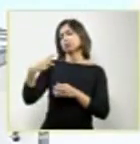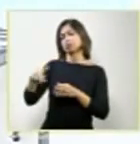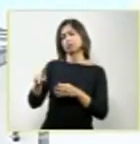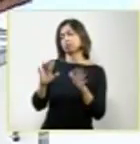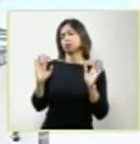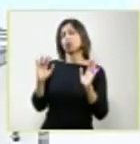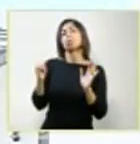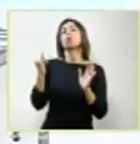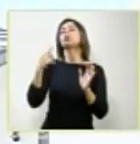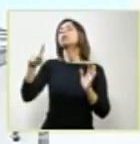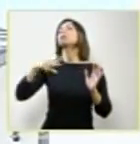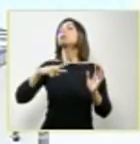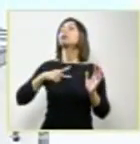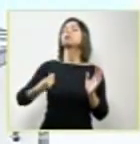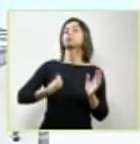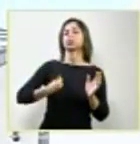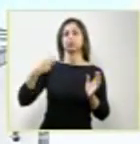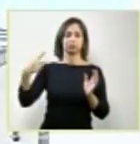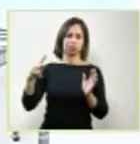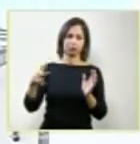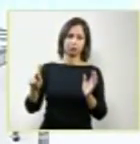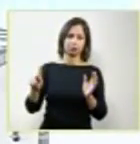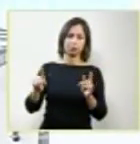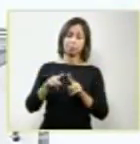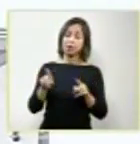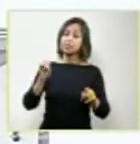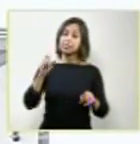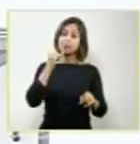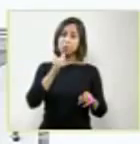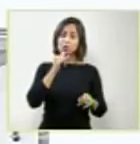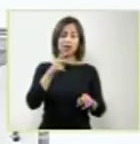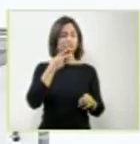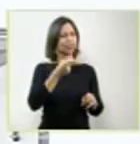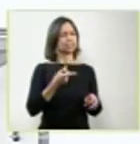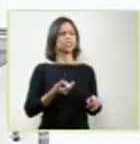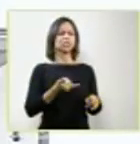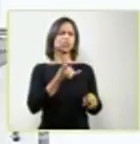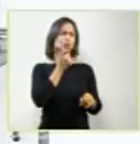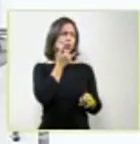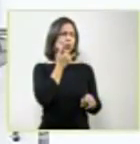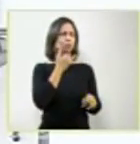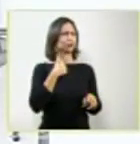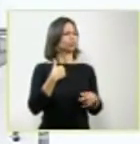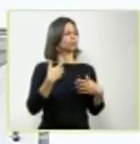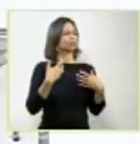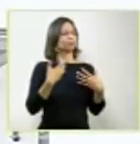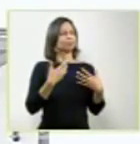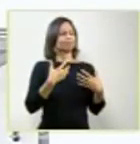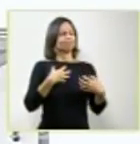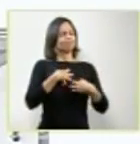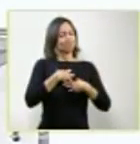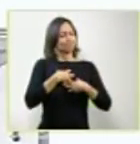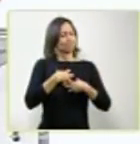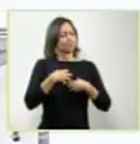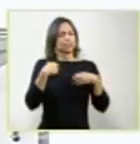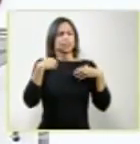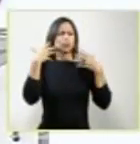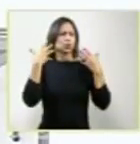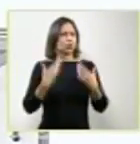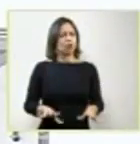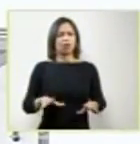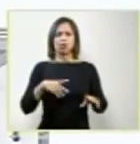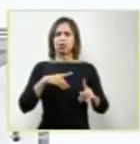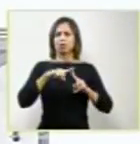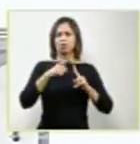não importa qual no momento. Mas se ela diz, eu não posso carregar comigo esse bebê que não virá a